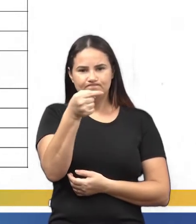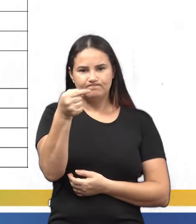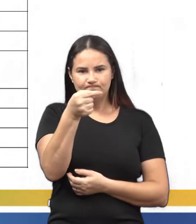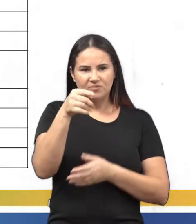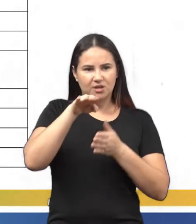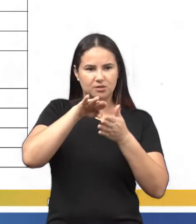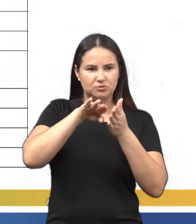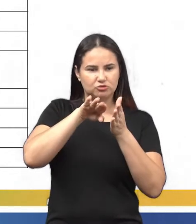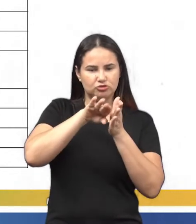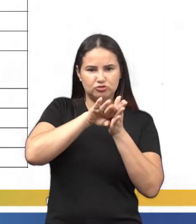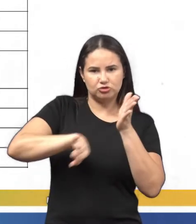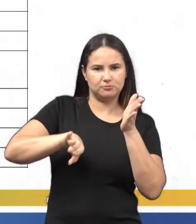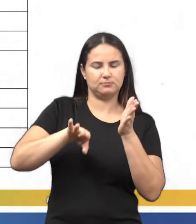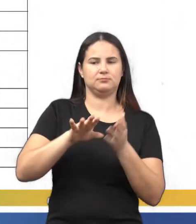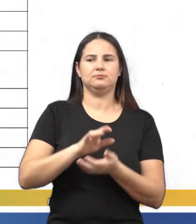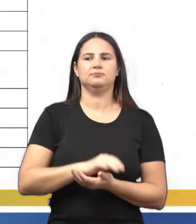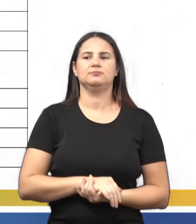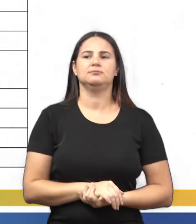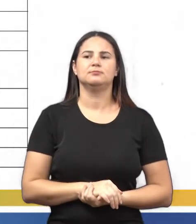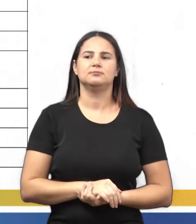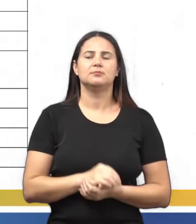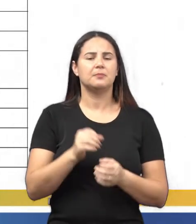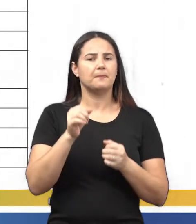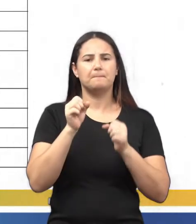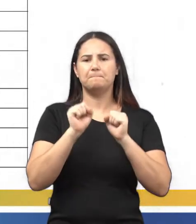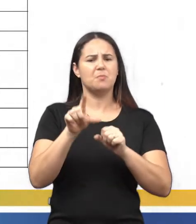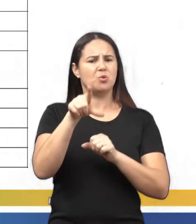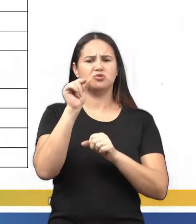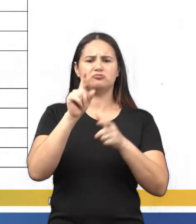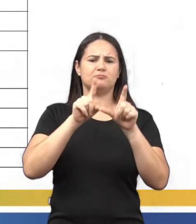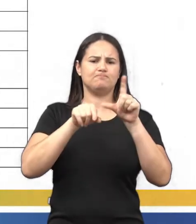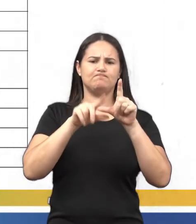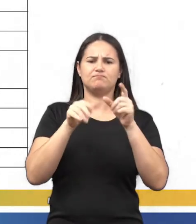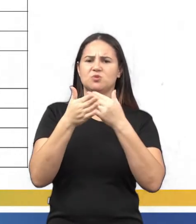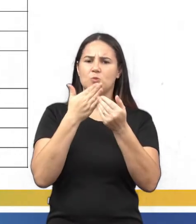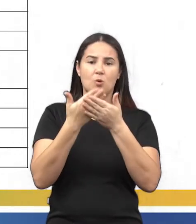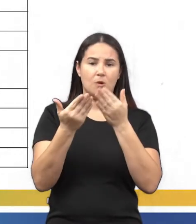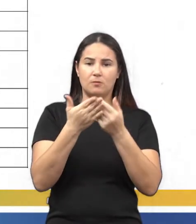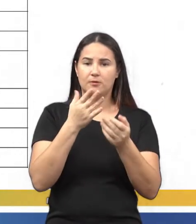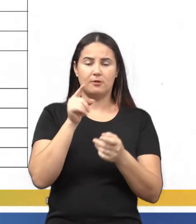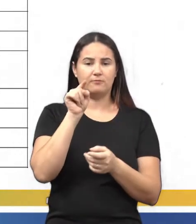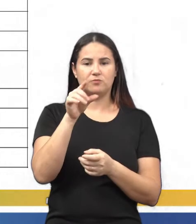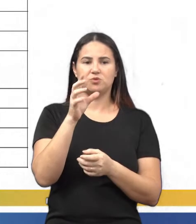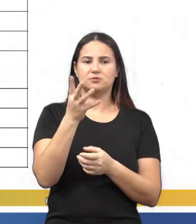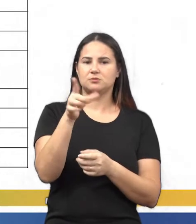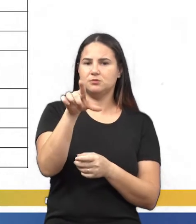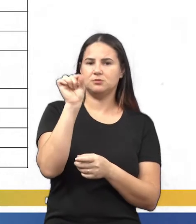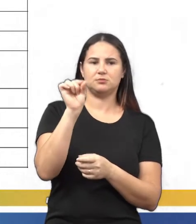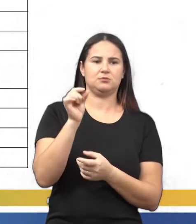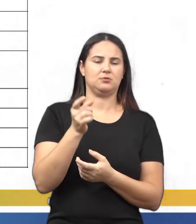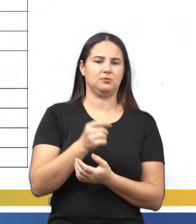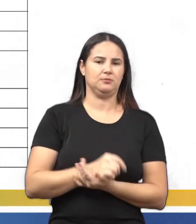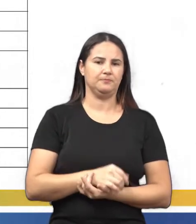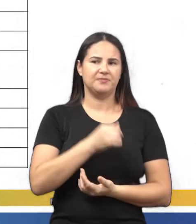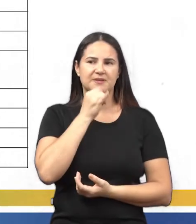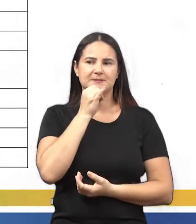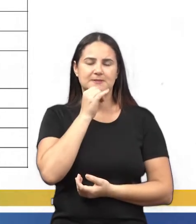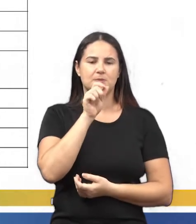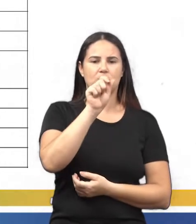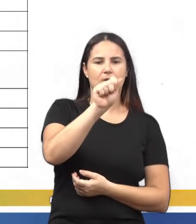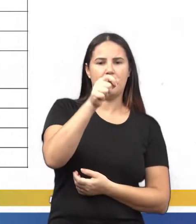Podemos colocar outras letras. Não tem problema nenhum, não. Tá? Então, a menos b.